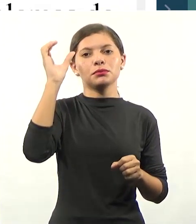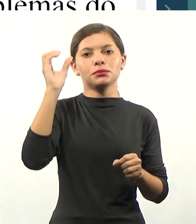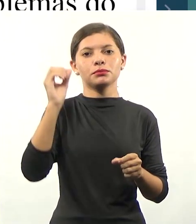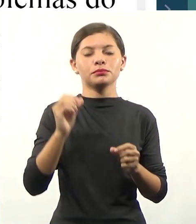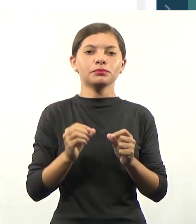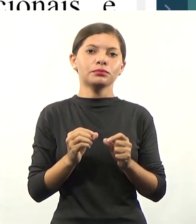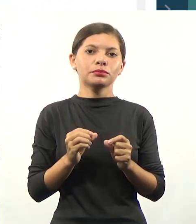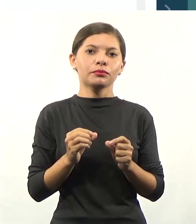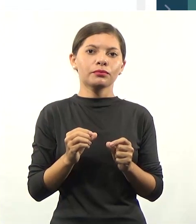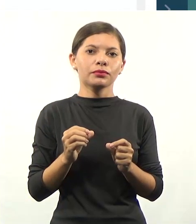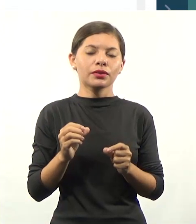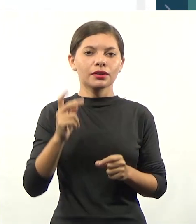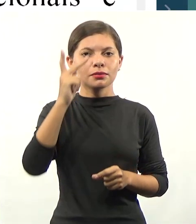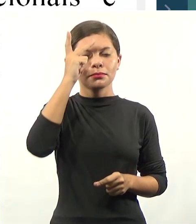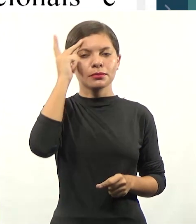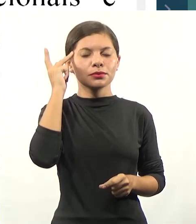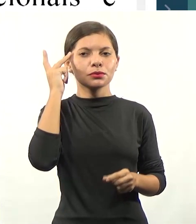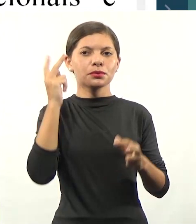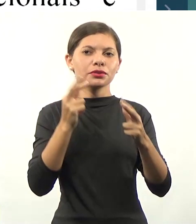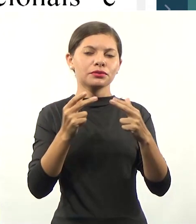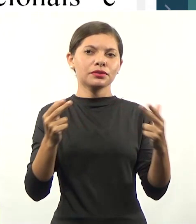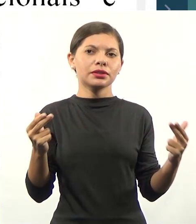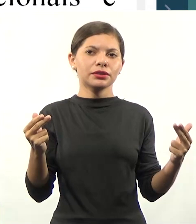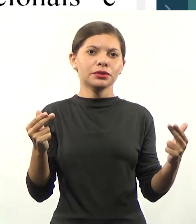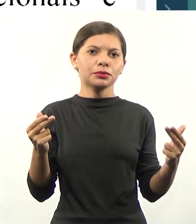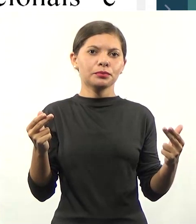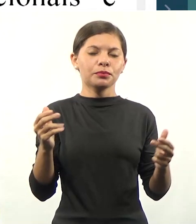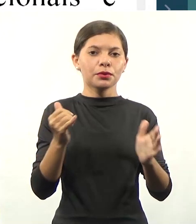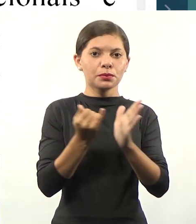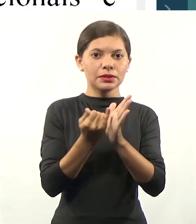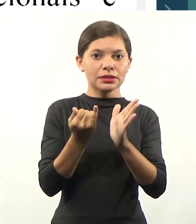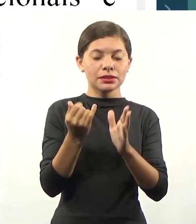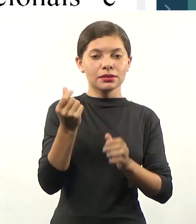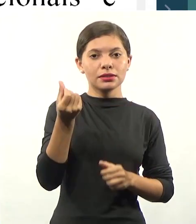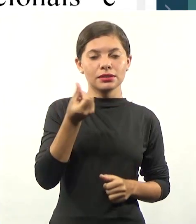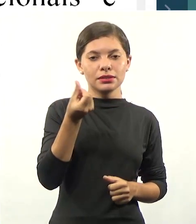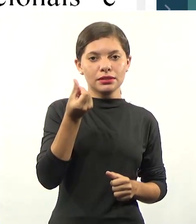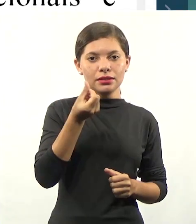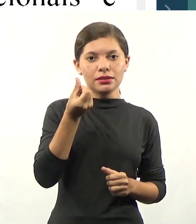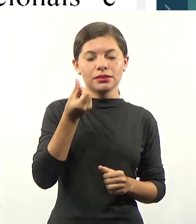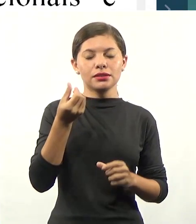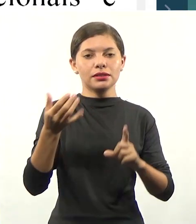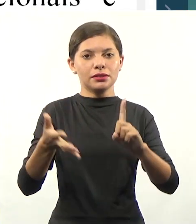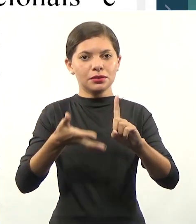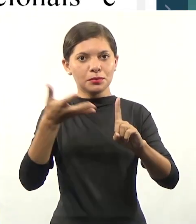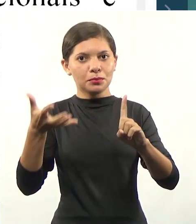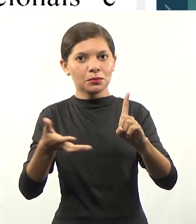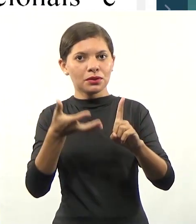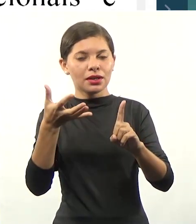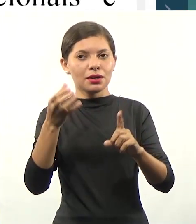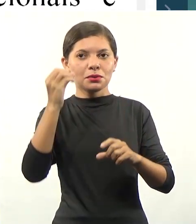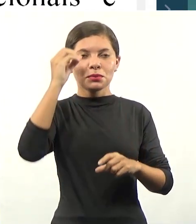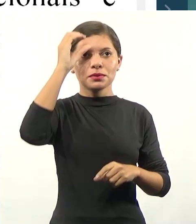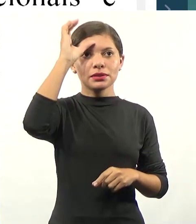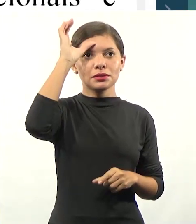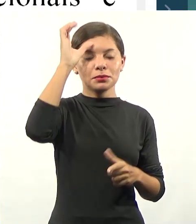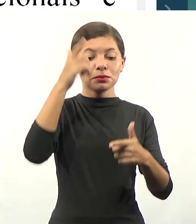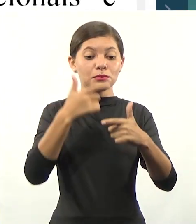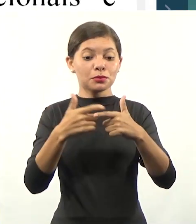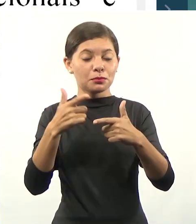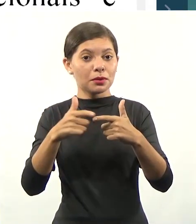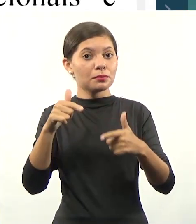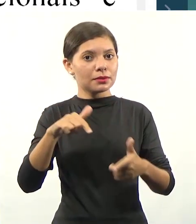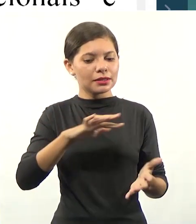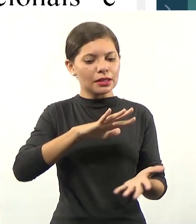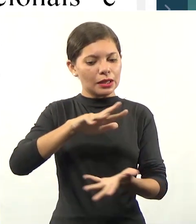geração. O inciso 6. O Estimular o conhecimento dos problemas do mundo presente, em